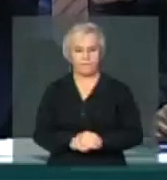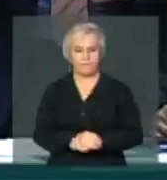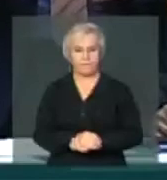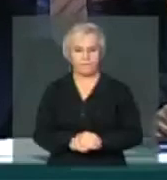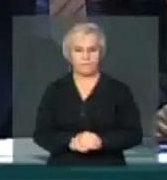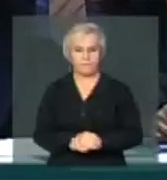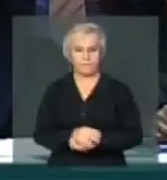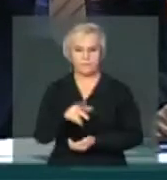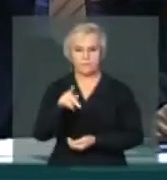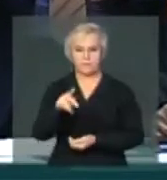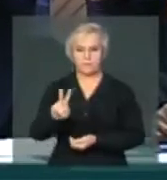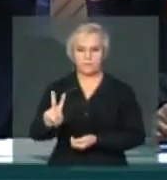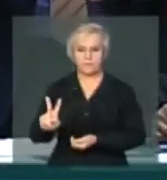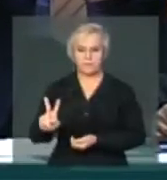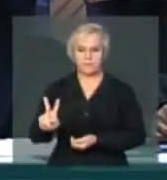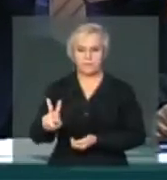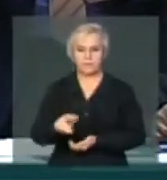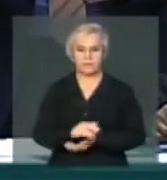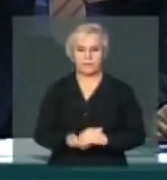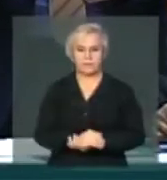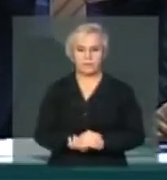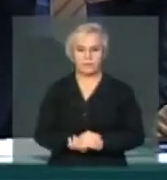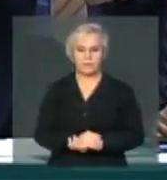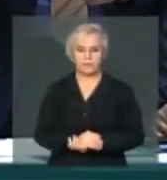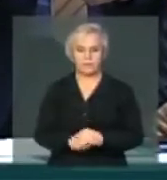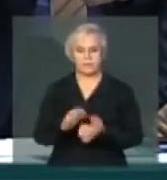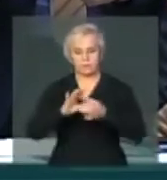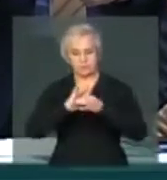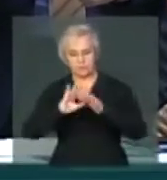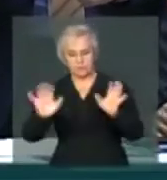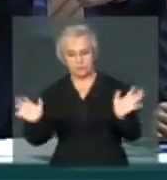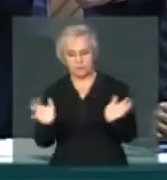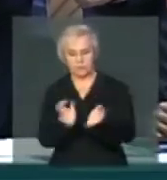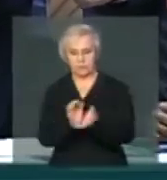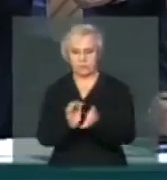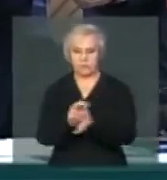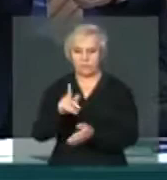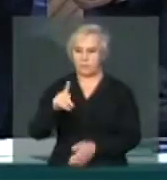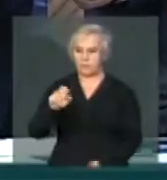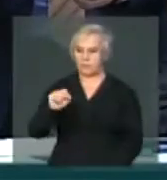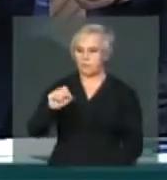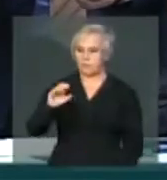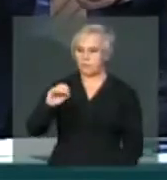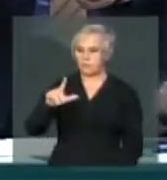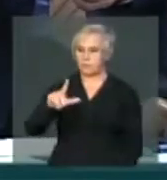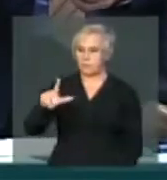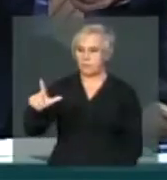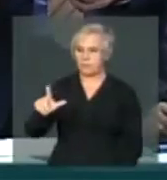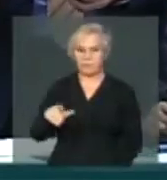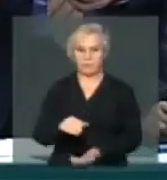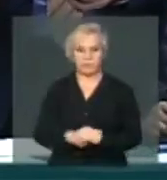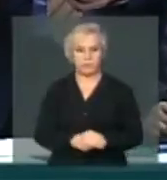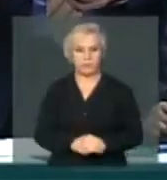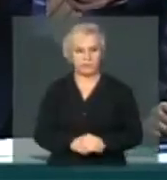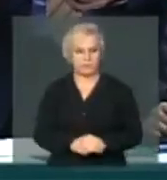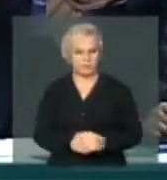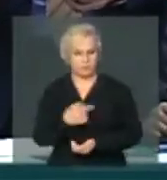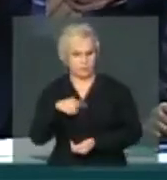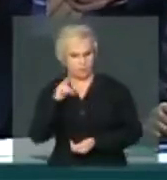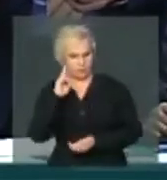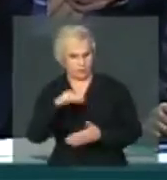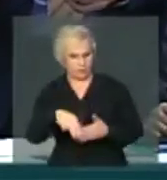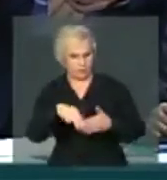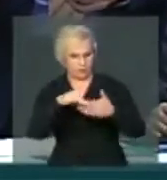Vota o PV. O PV libera a bancada. Pessoal. Senhor presidente, ao ver o líder do governo